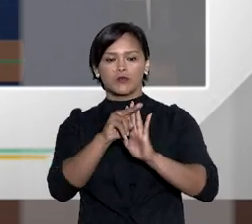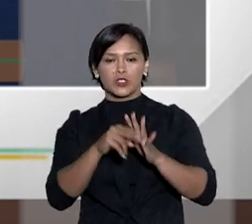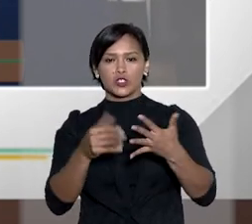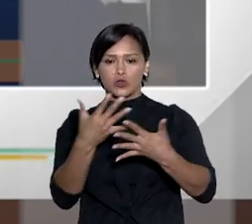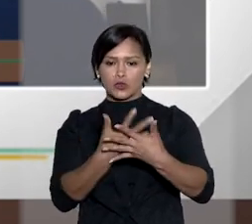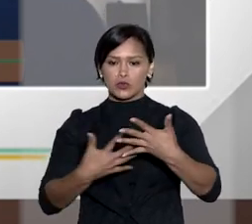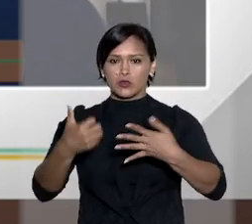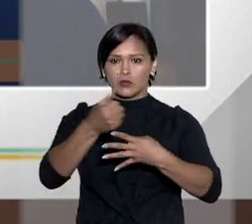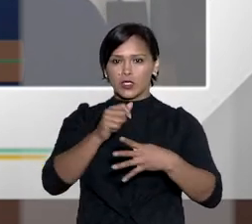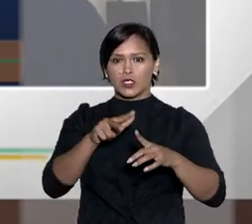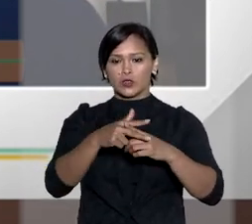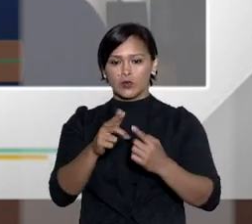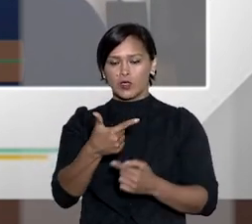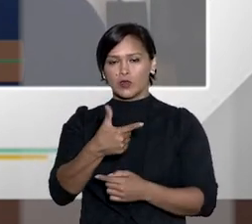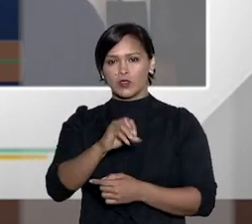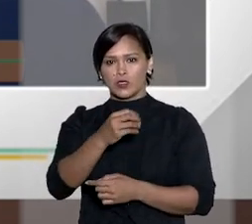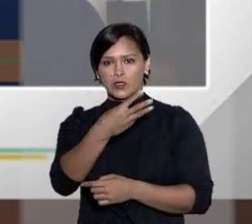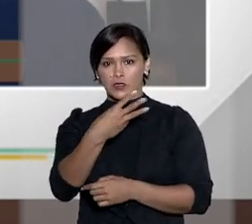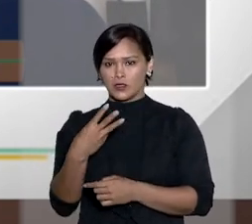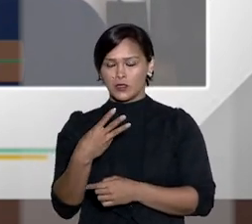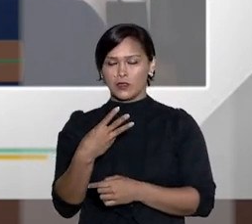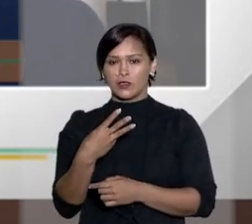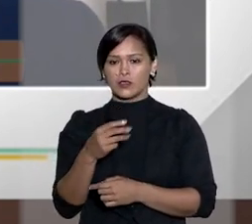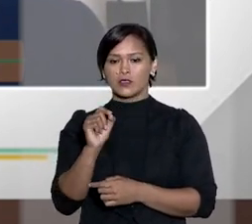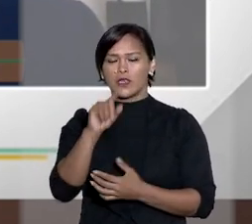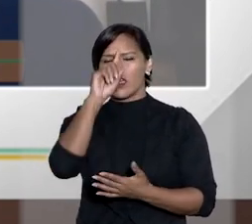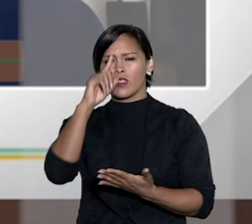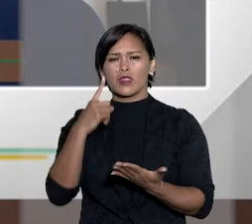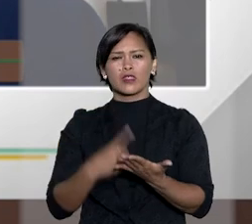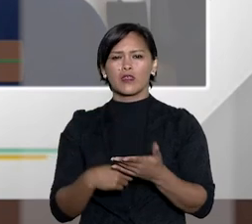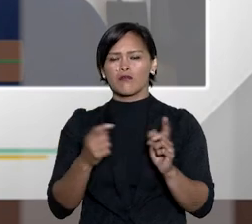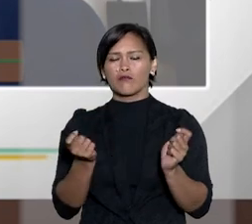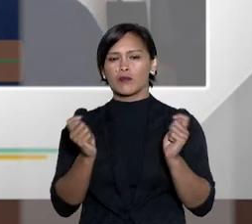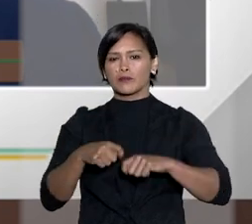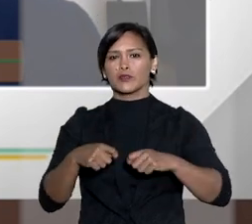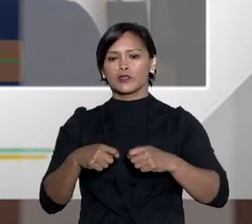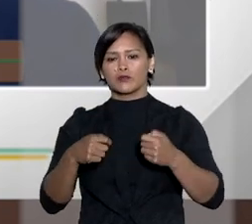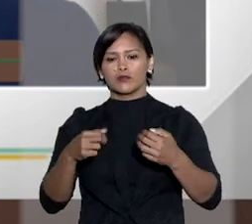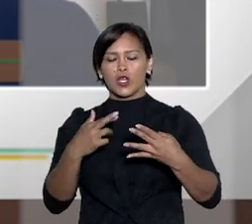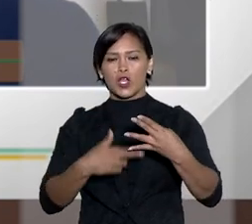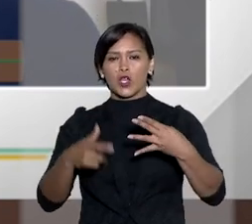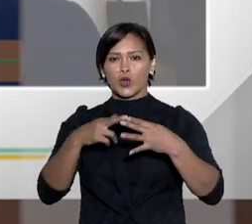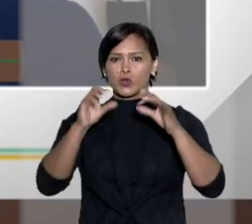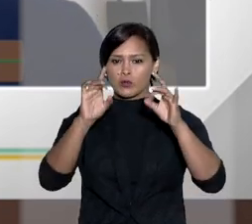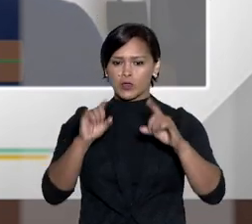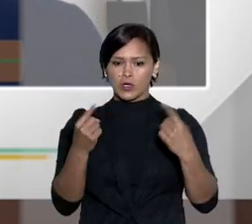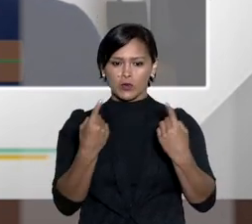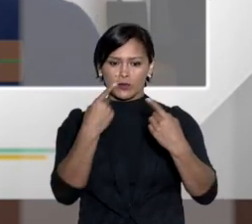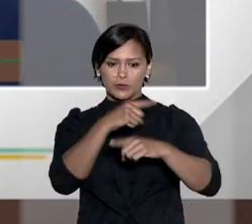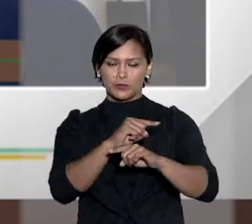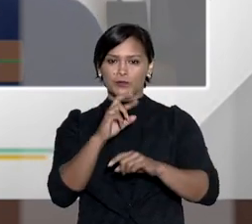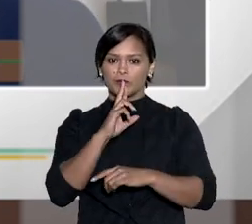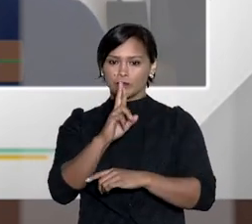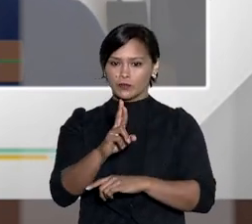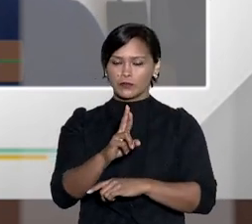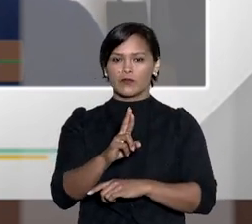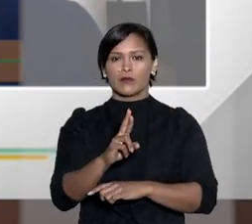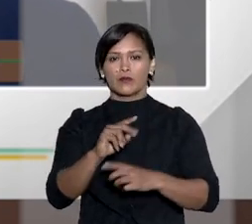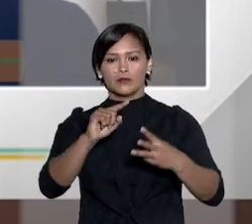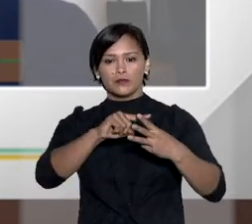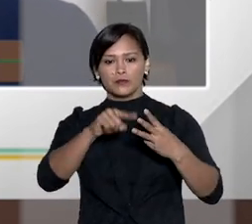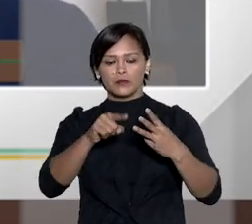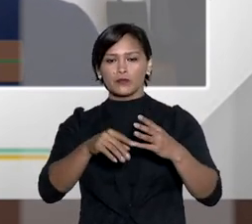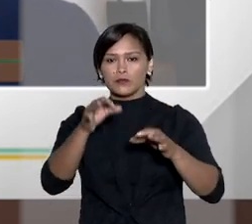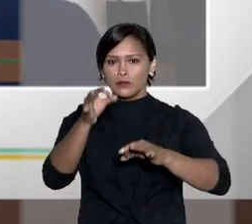e inclusive o STJ editou uma súmula que é a 203 que definiu que não cabe recurso